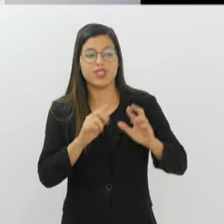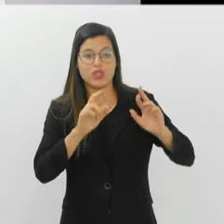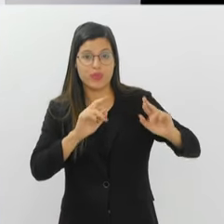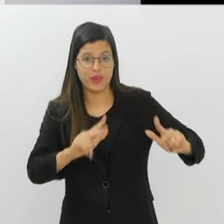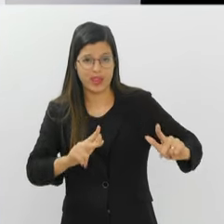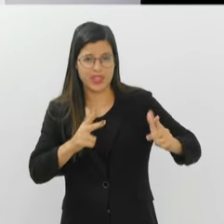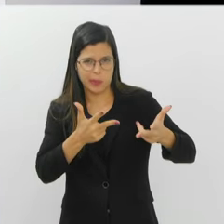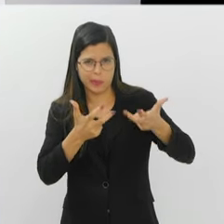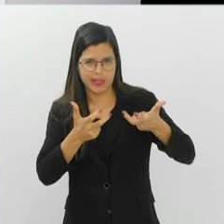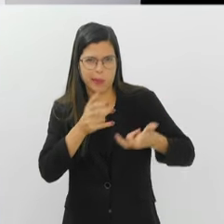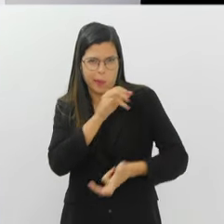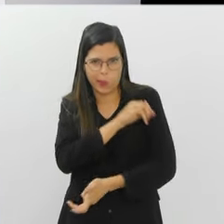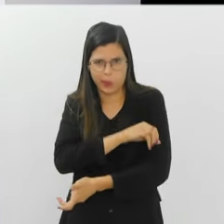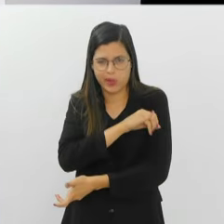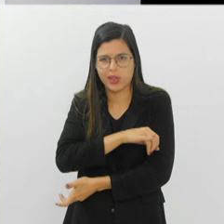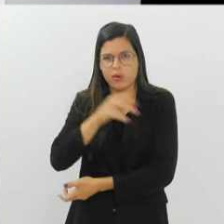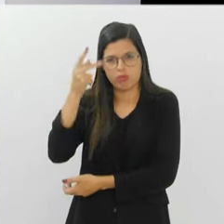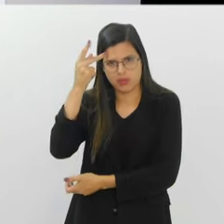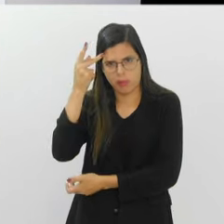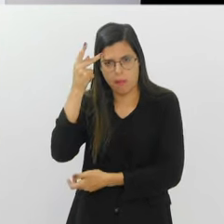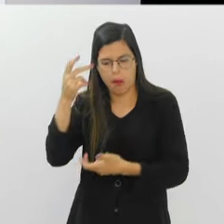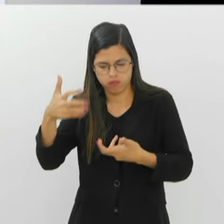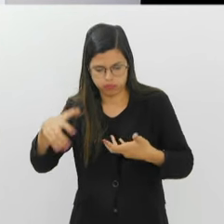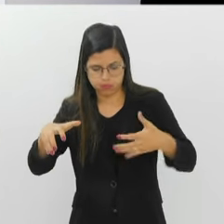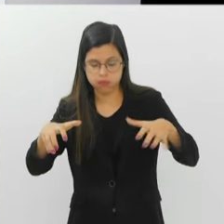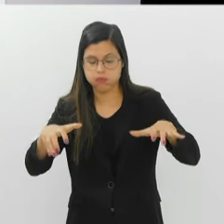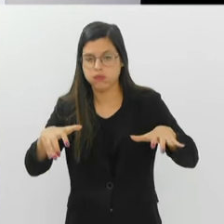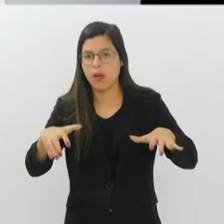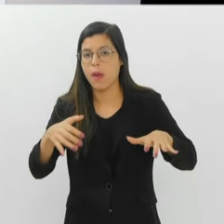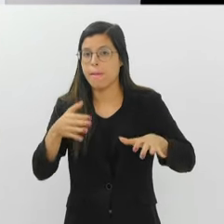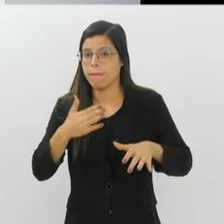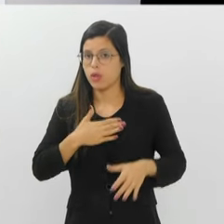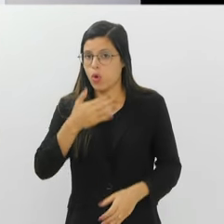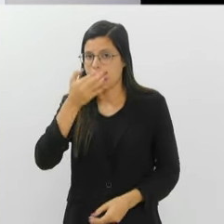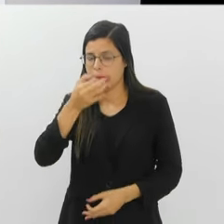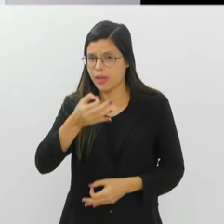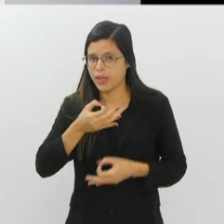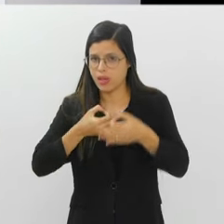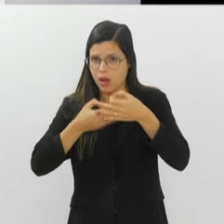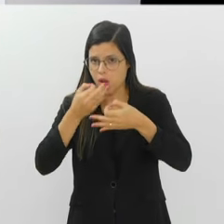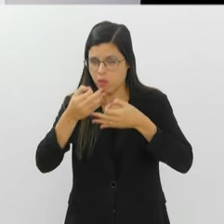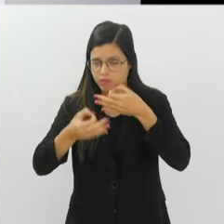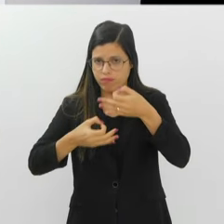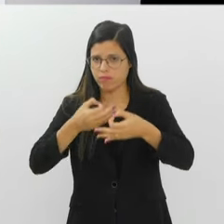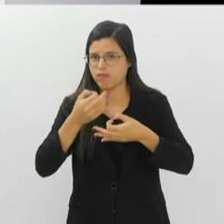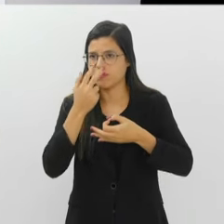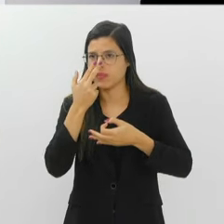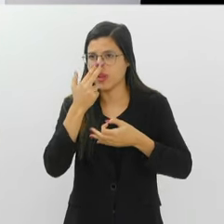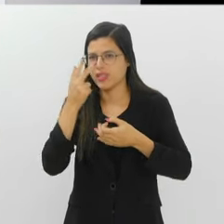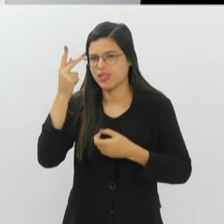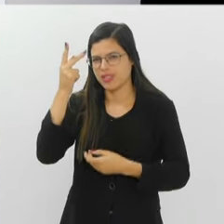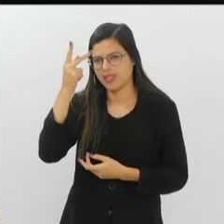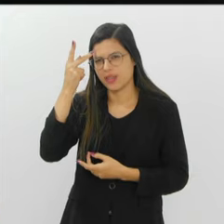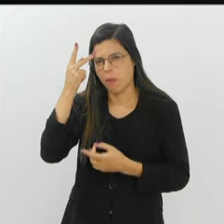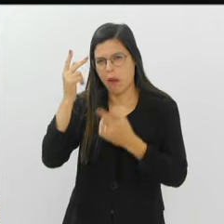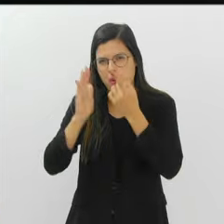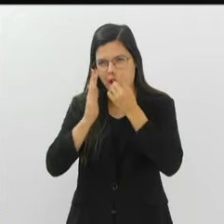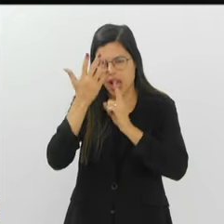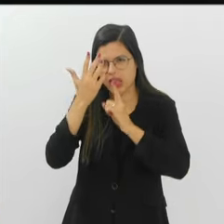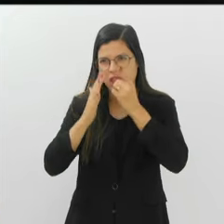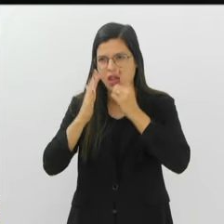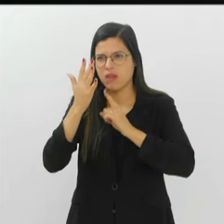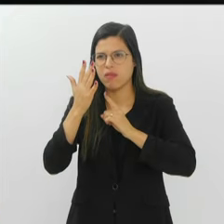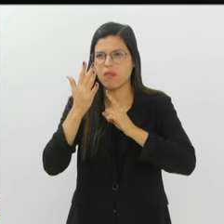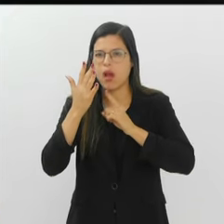Uma das grandes diferenças que eu vejo do Carnaval do Rio e São Paulo, que, na minha opinião, talvez torne o Carnaval de São Paulo, às vezes, meio